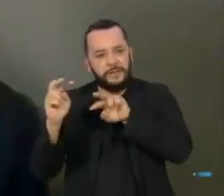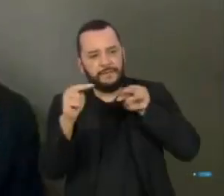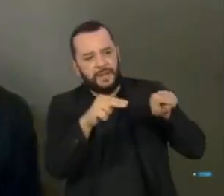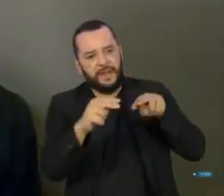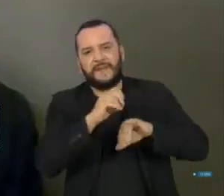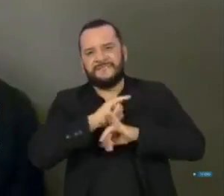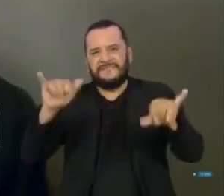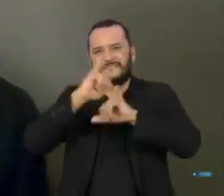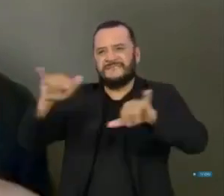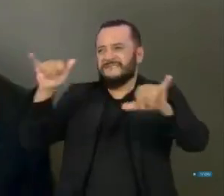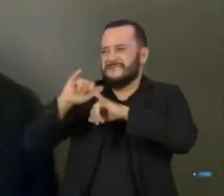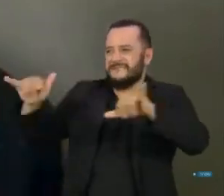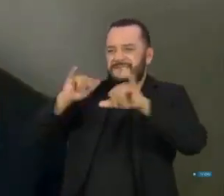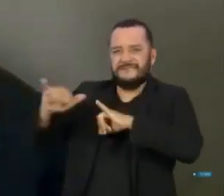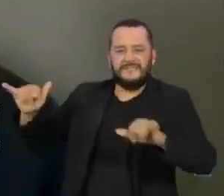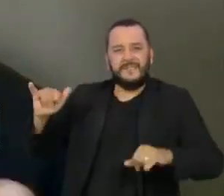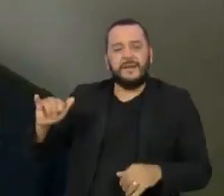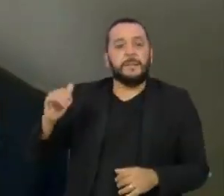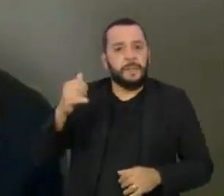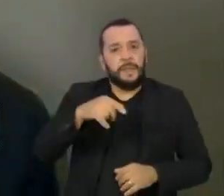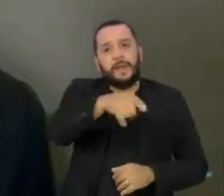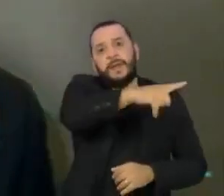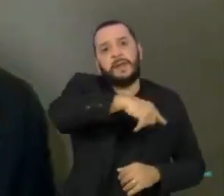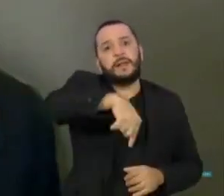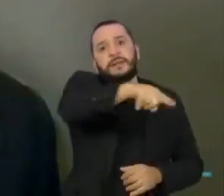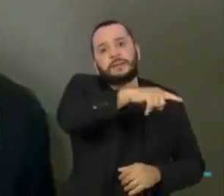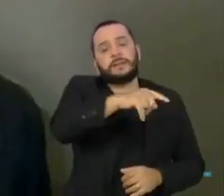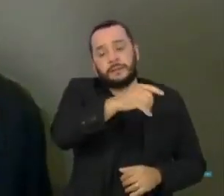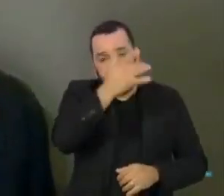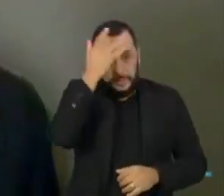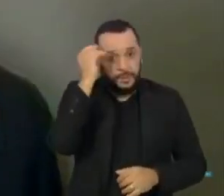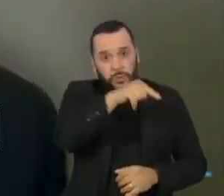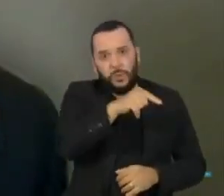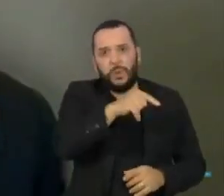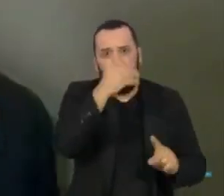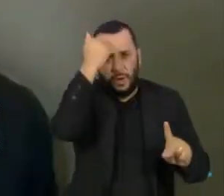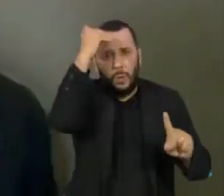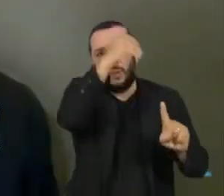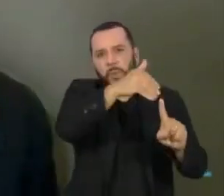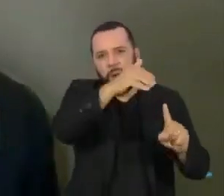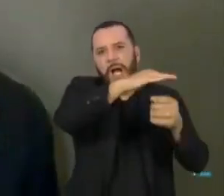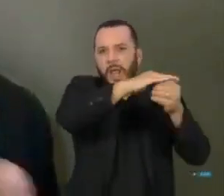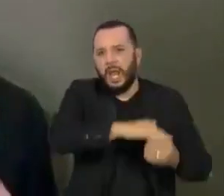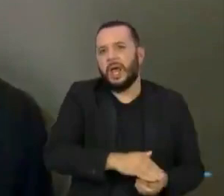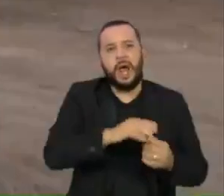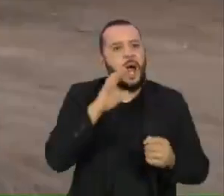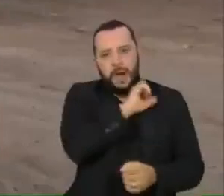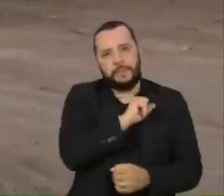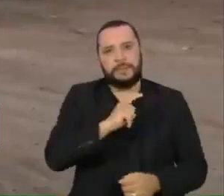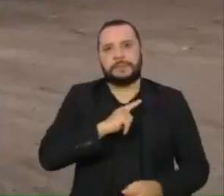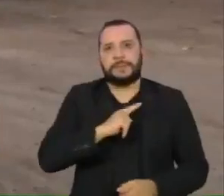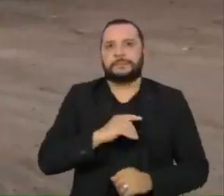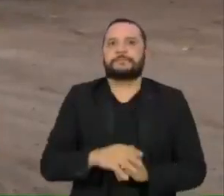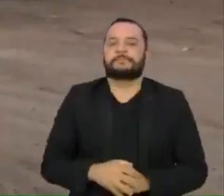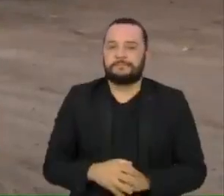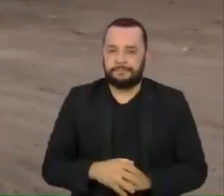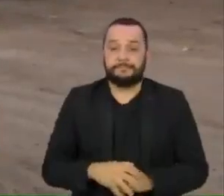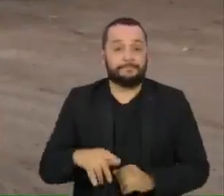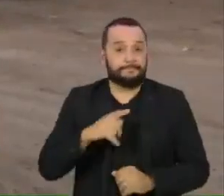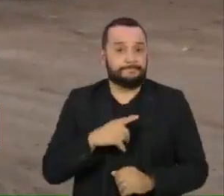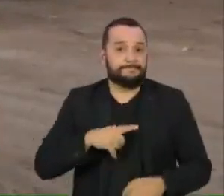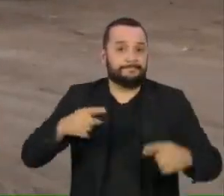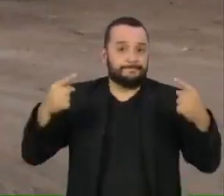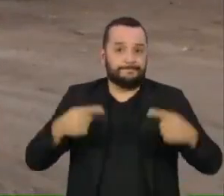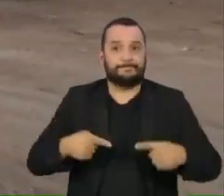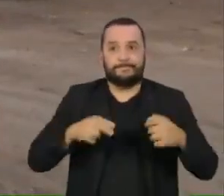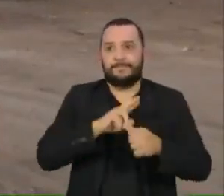divulgar maciçamente aquele fato, talvez pouquíssimas pessoas dele tomassem conhecimento. Há muitos desafios